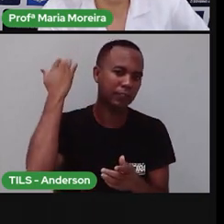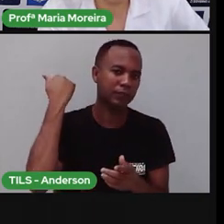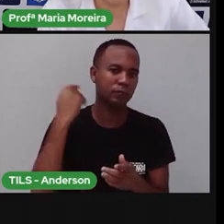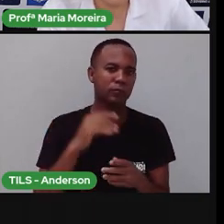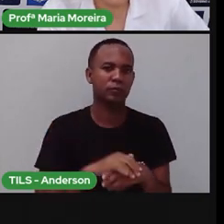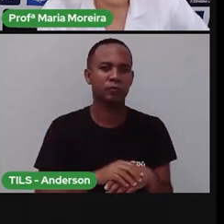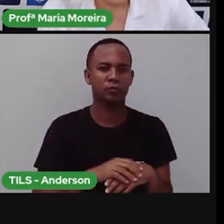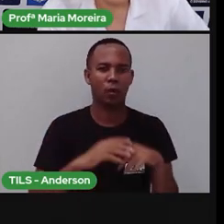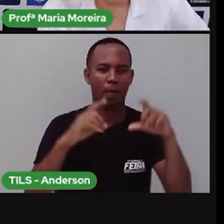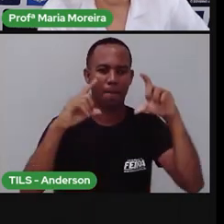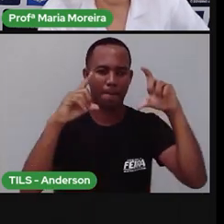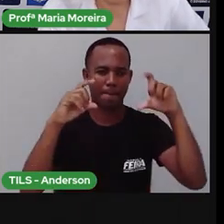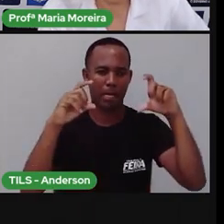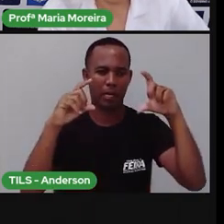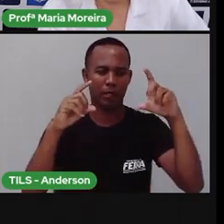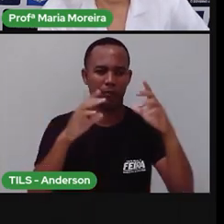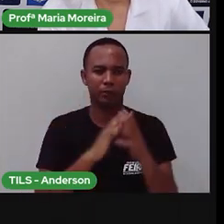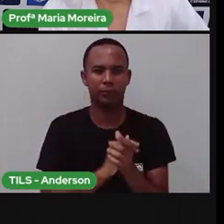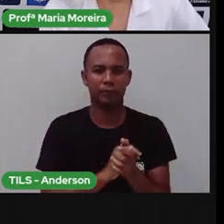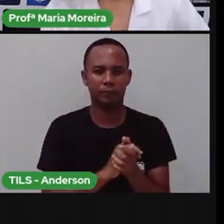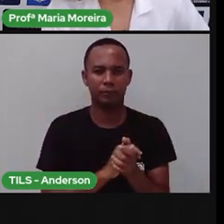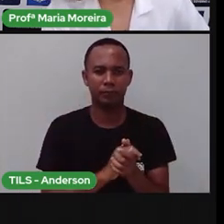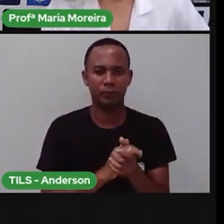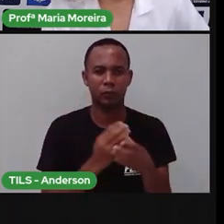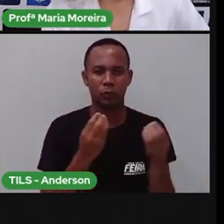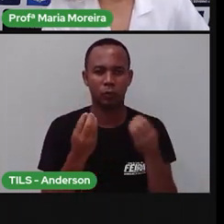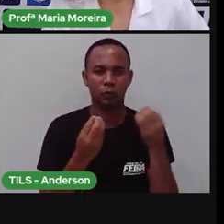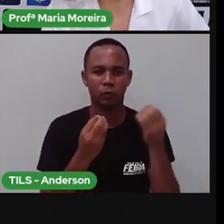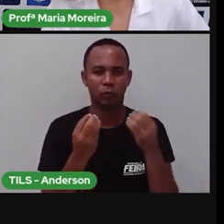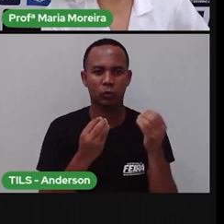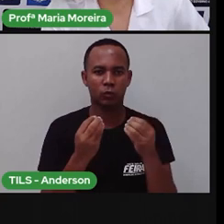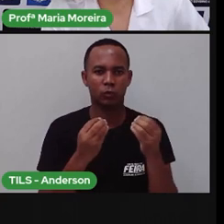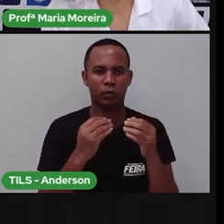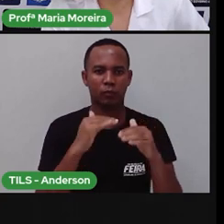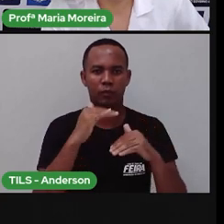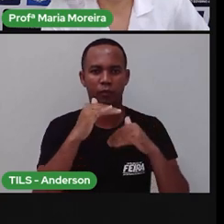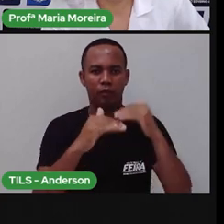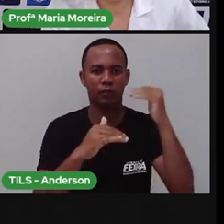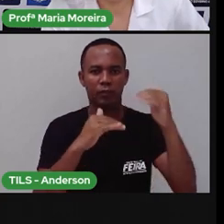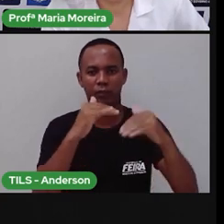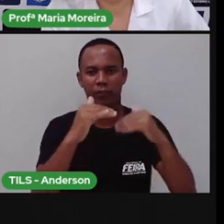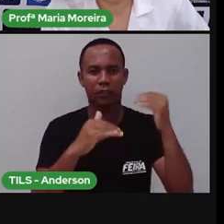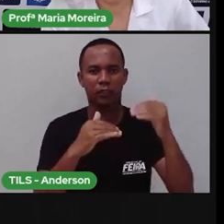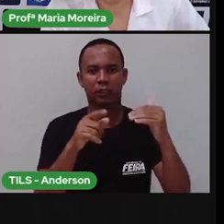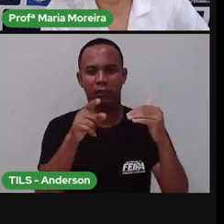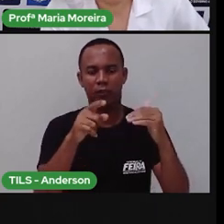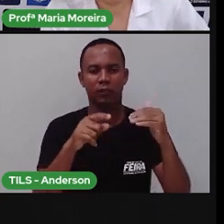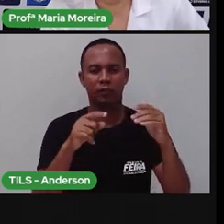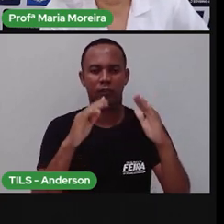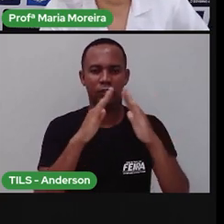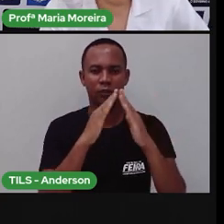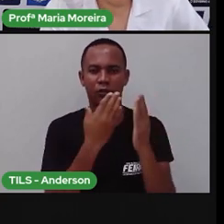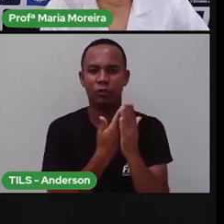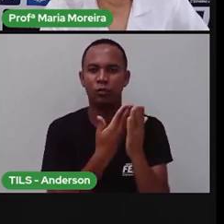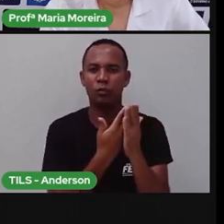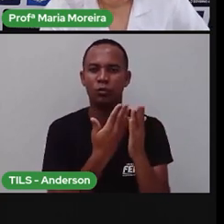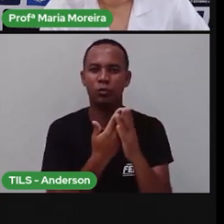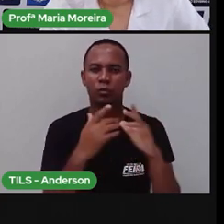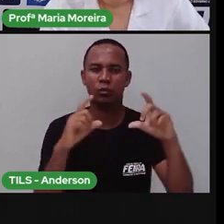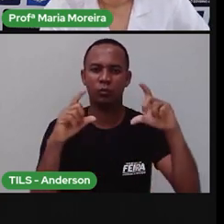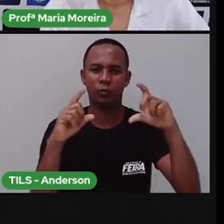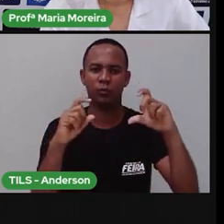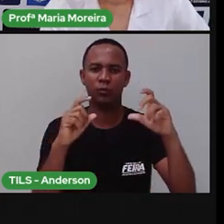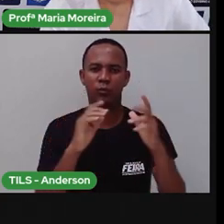preto e branco aí. Não é isso? E aí, a fotografia vai evoluindo. Uma fotografia aí de uma sala de aula. Não é isso?